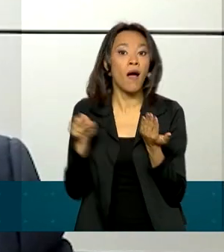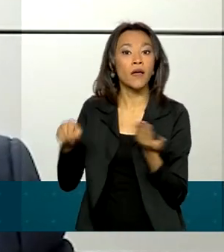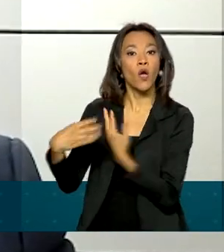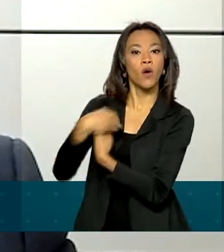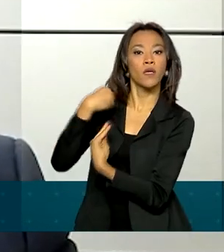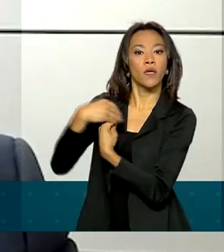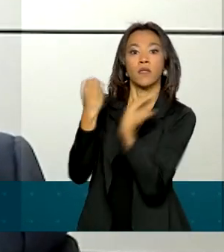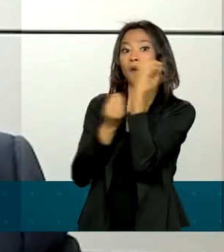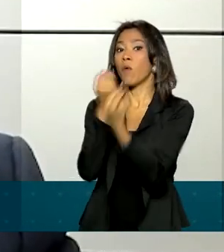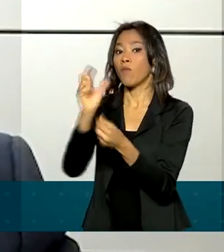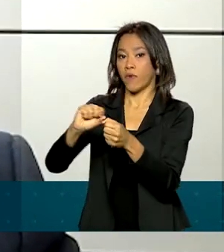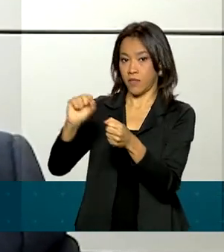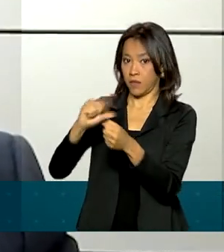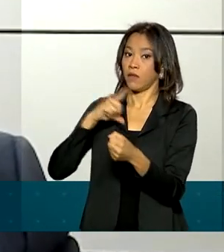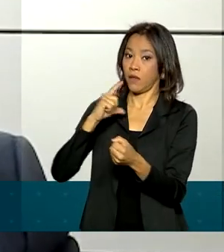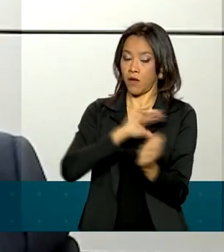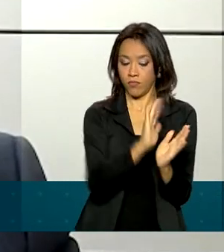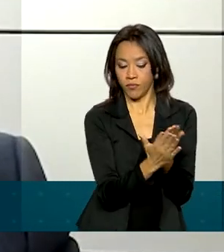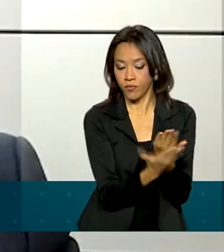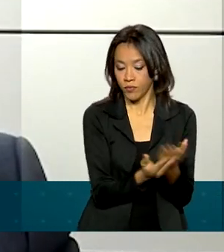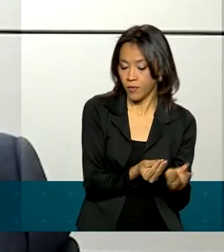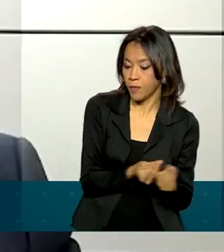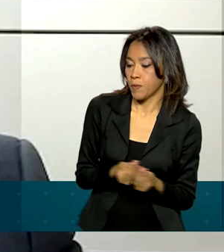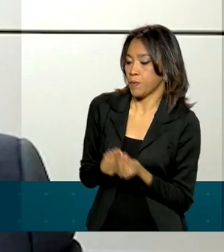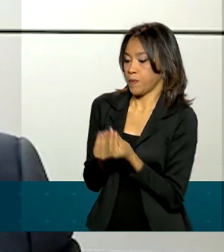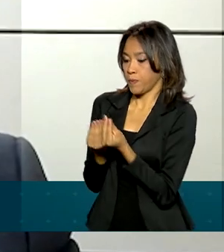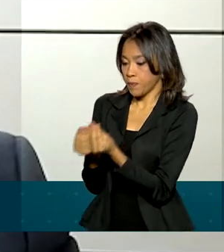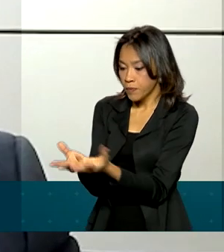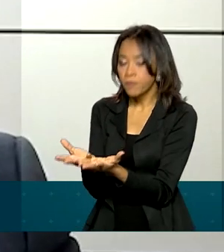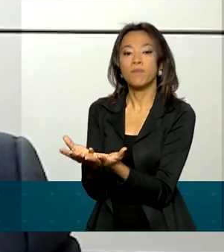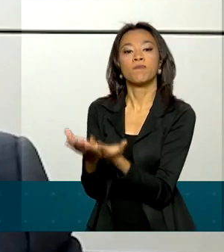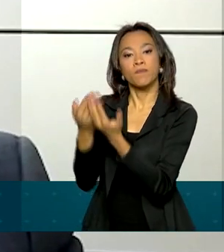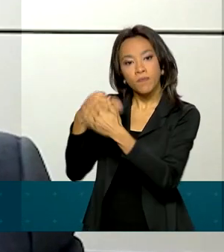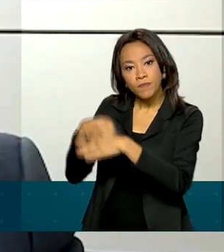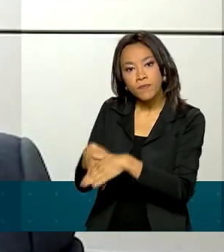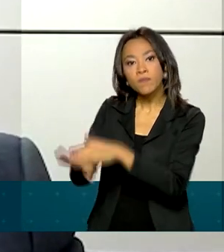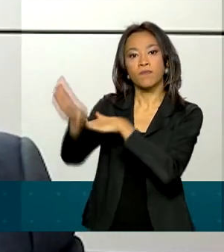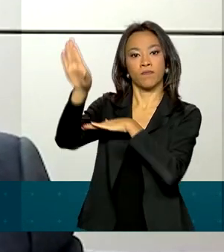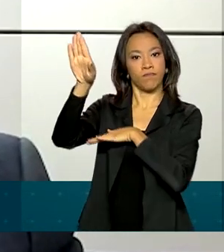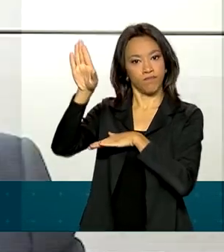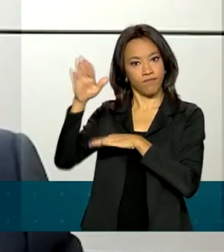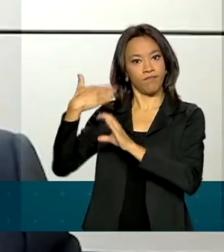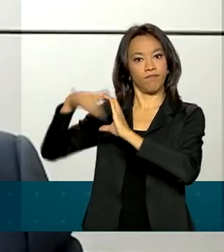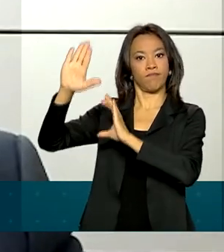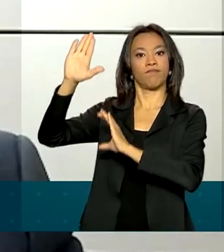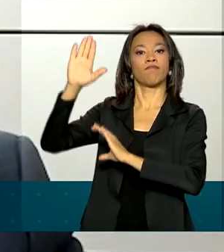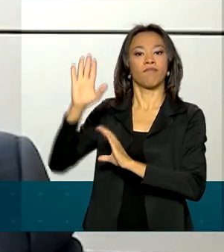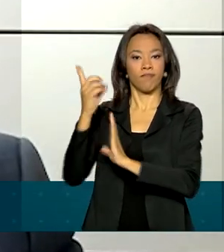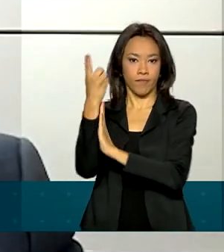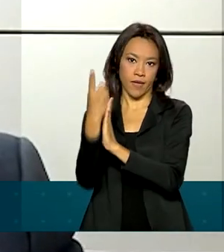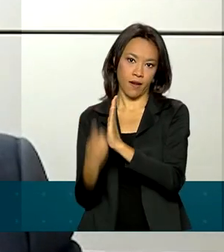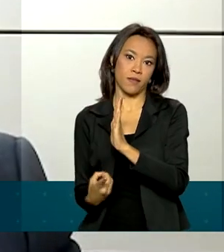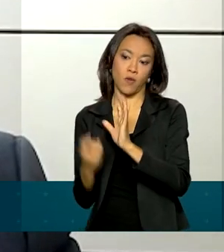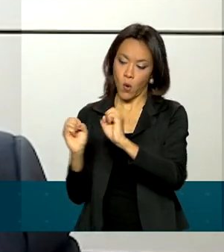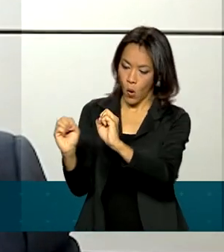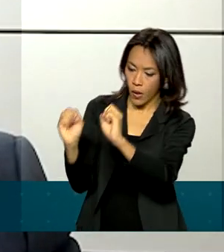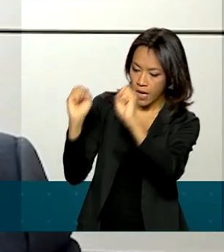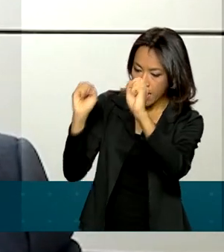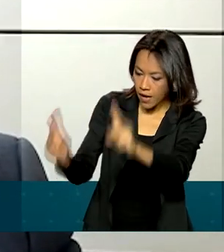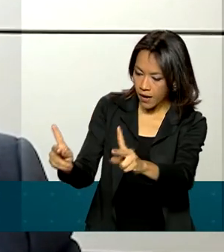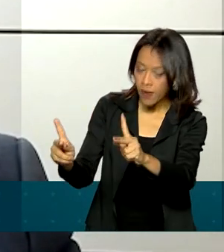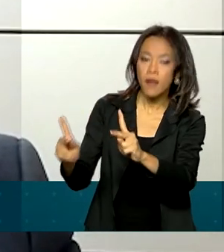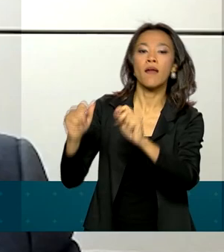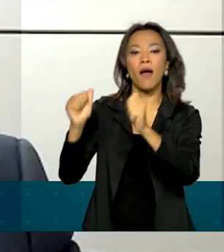respeito de como ele fazer isso, e encaminha esses documentos via digital para a própria Receita Federal. E se a declaração estiver ok, ela será